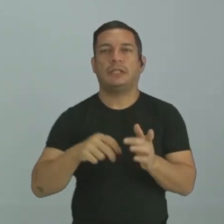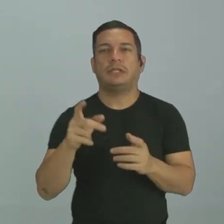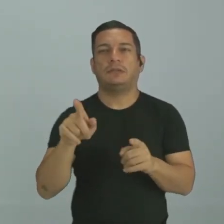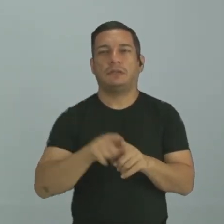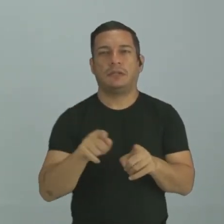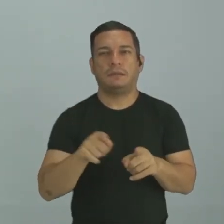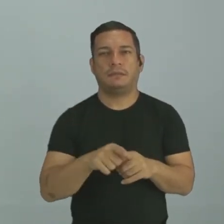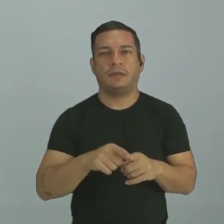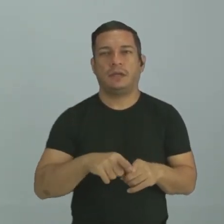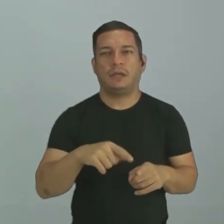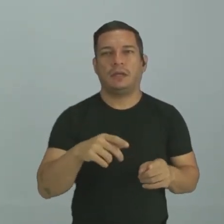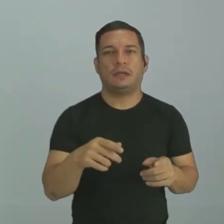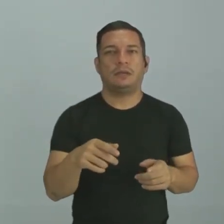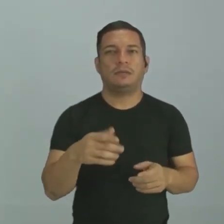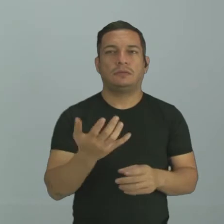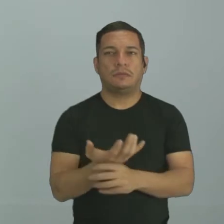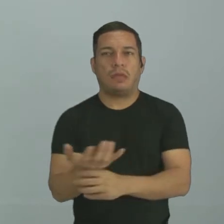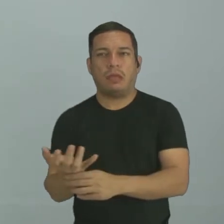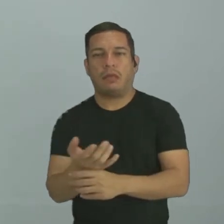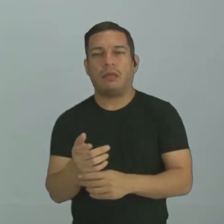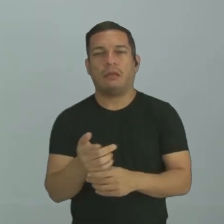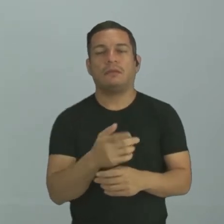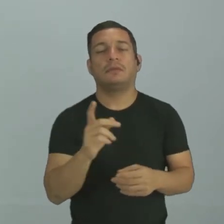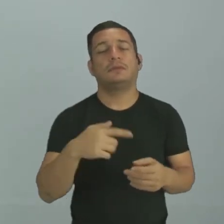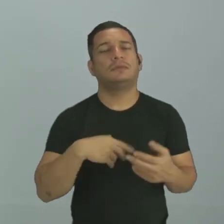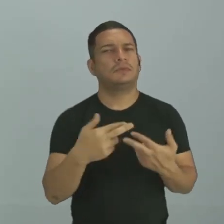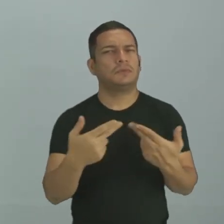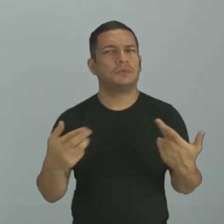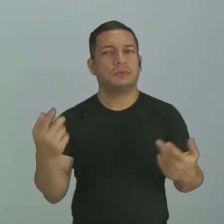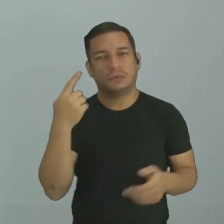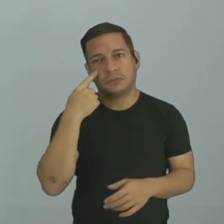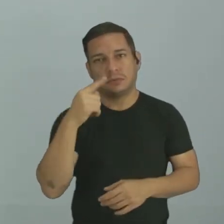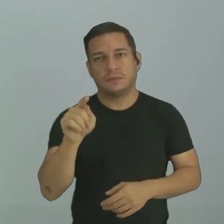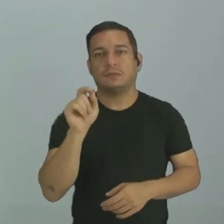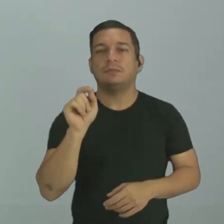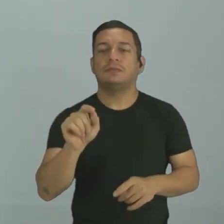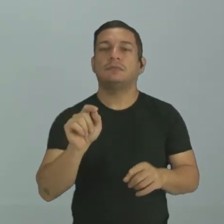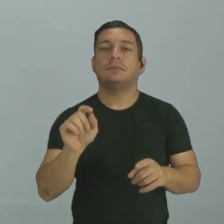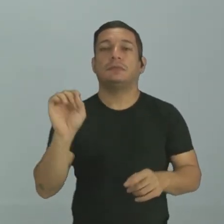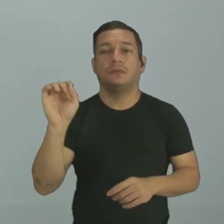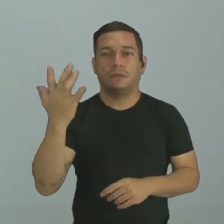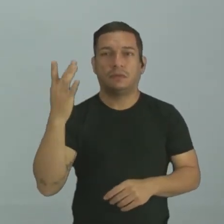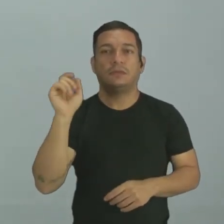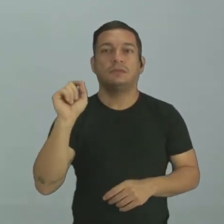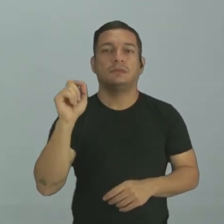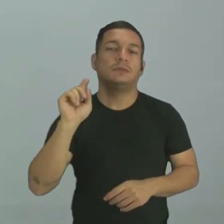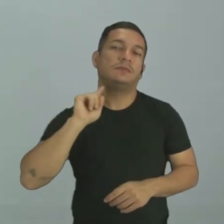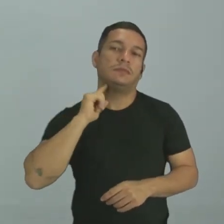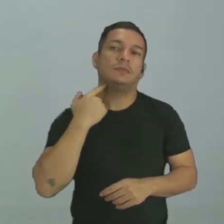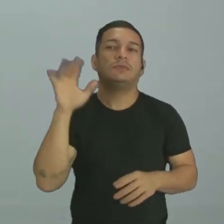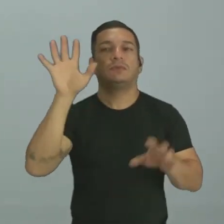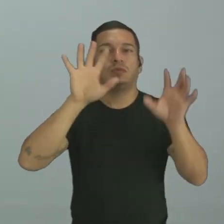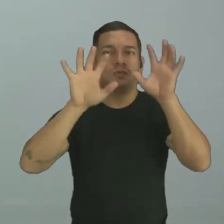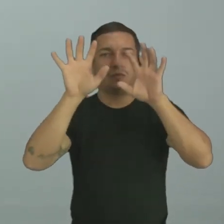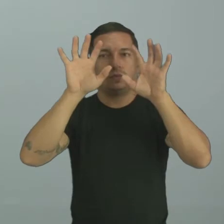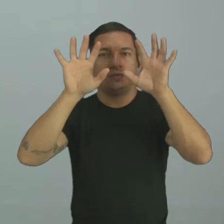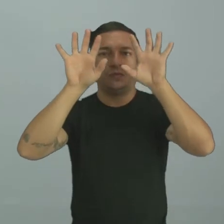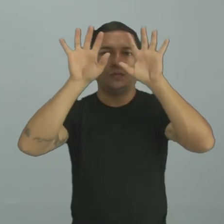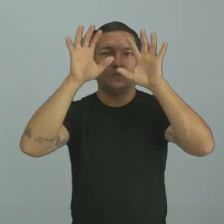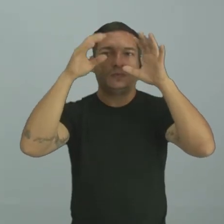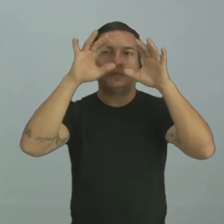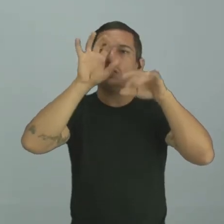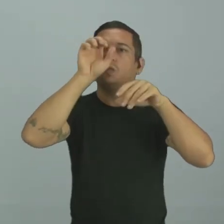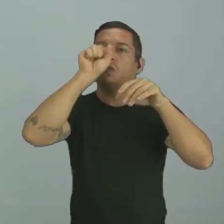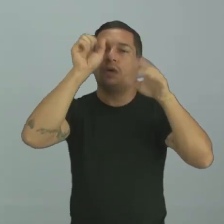de situações que a gente vê aí, né? Que causam a poluição tanto no ar como na água,